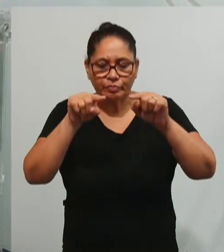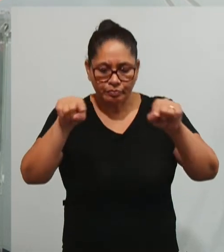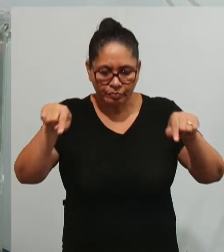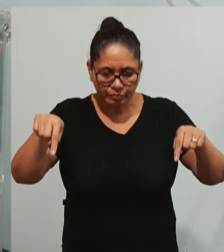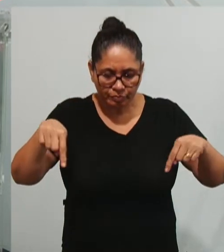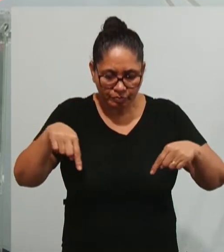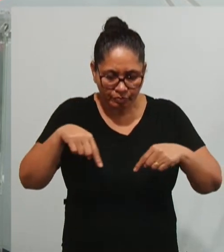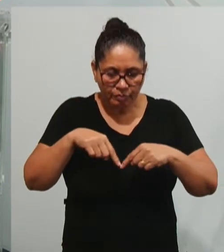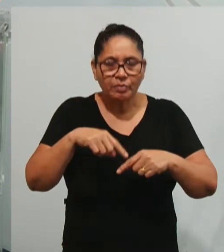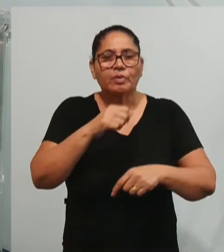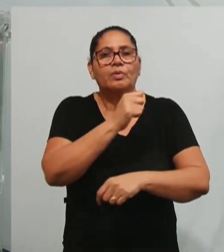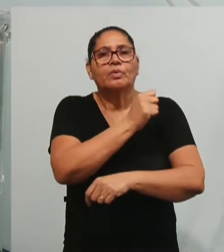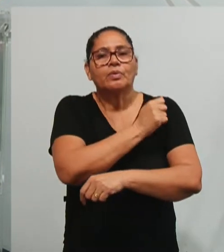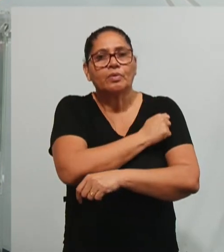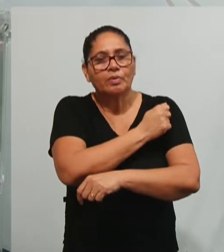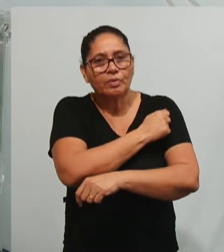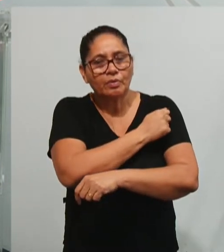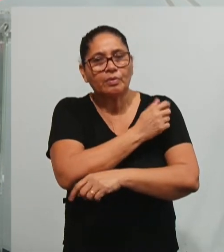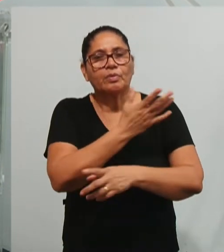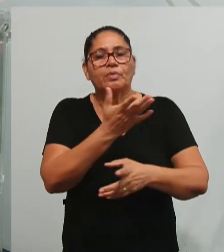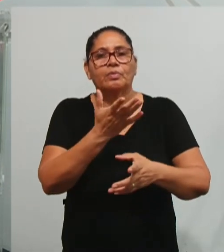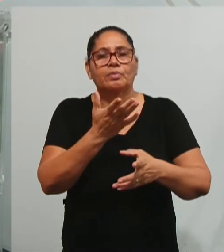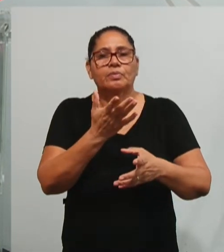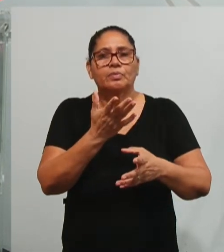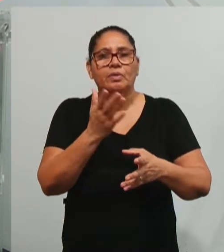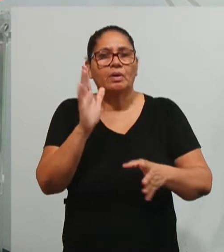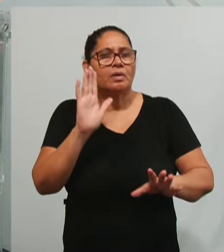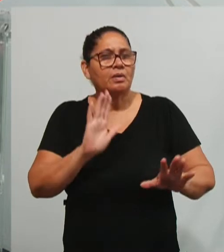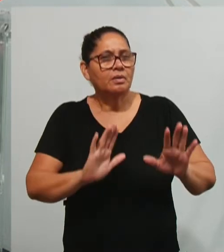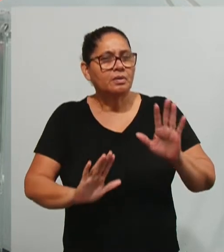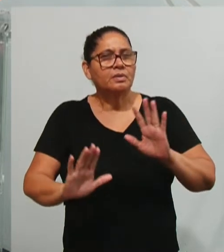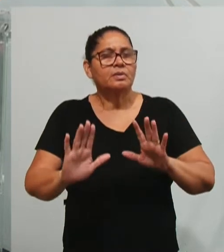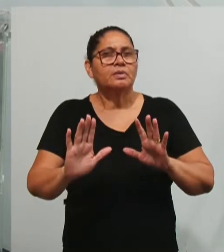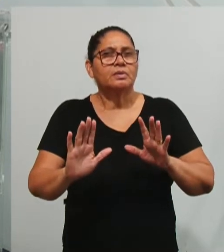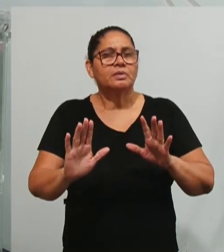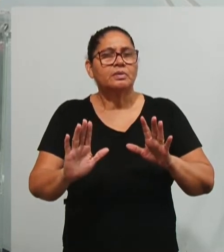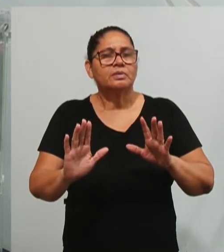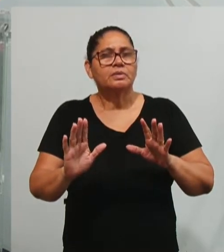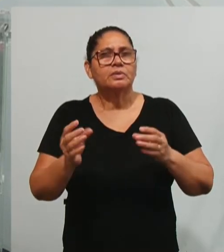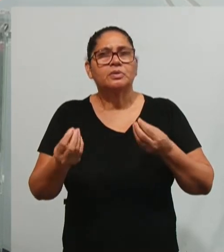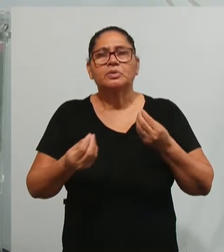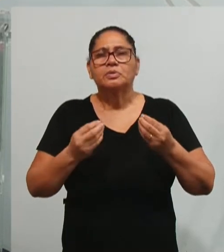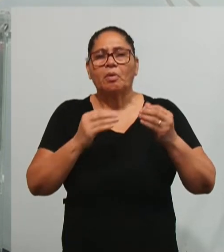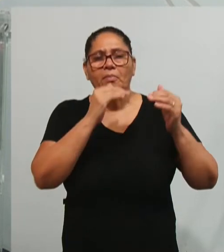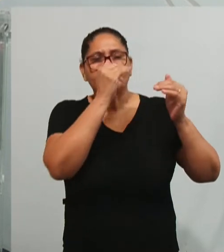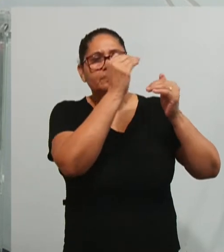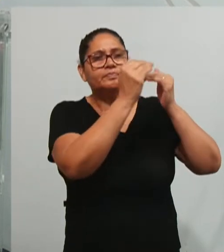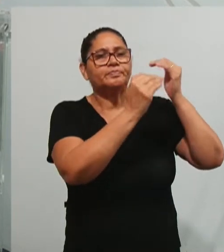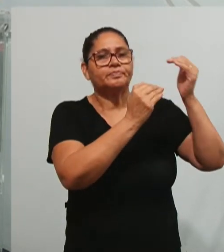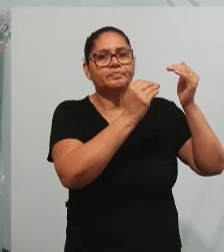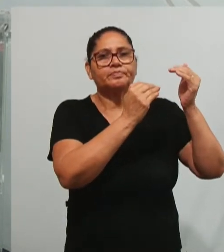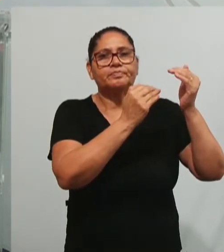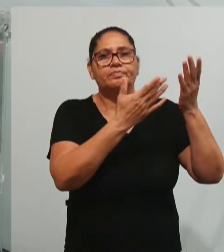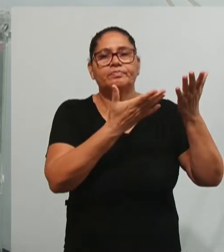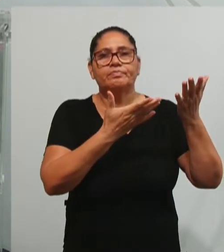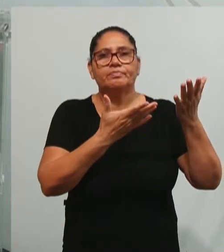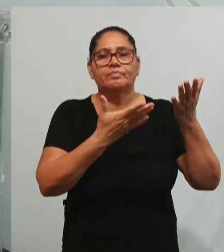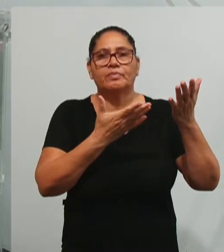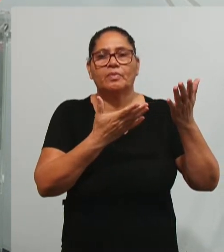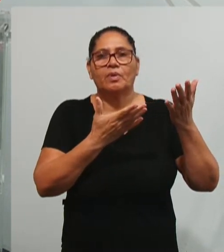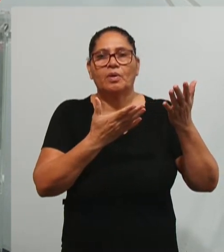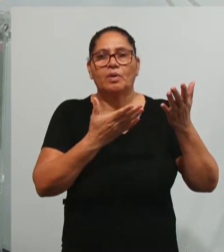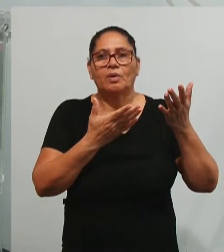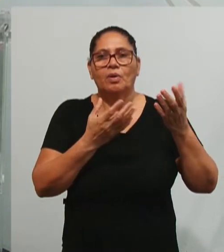alunos, colocando alunos em determinados pontos de processos e fluxos como se fosse um produto.